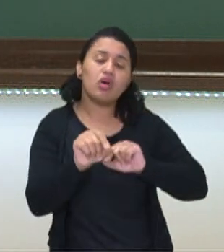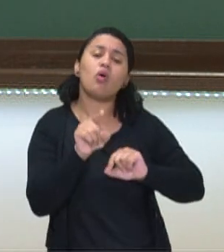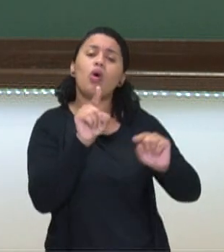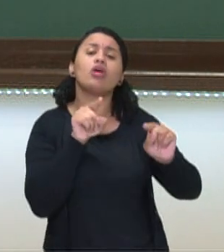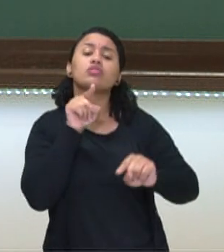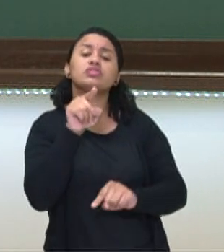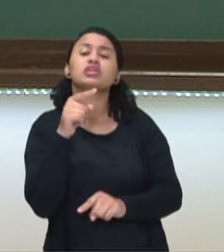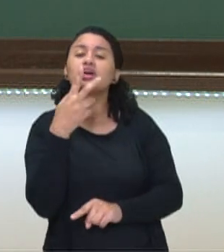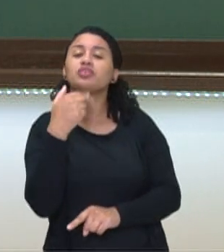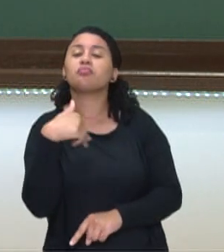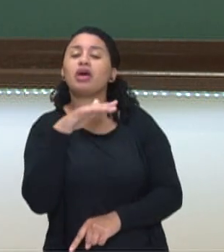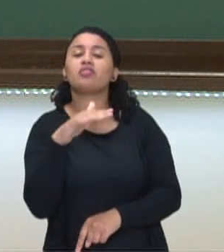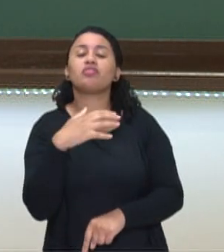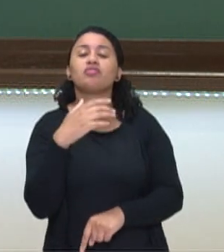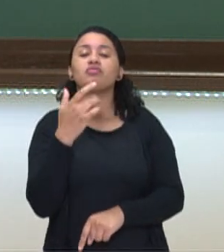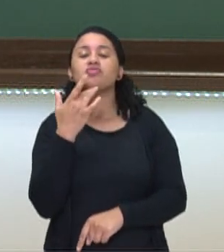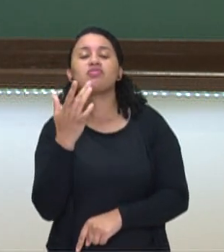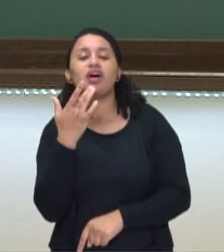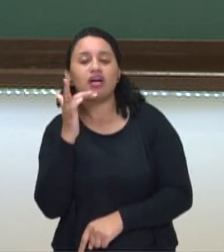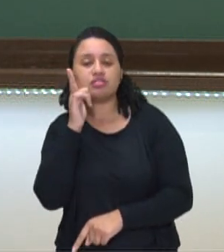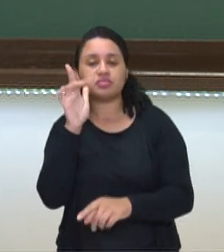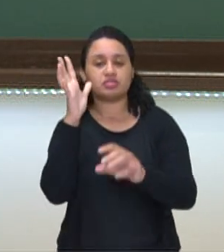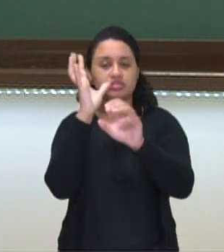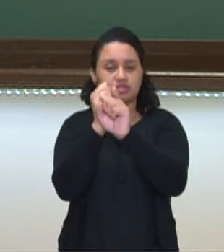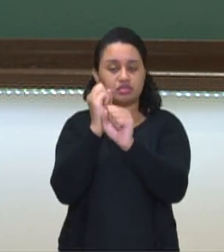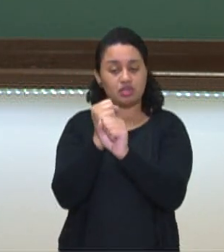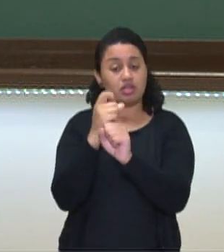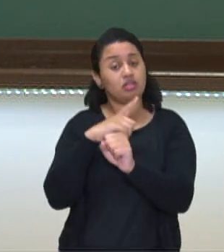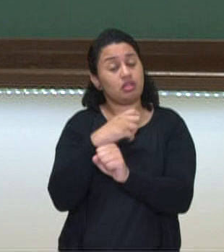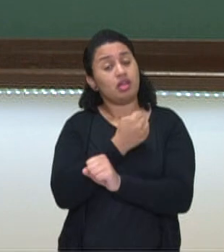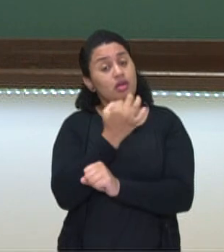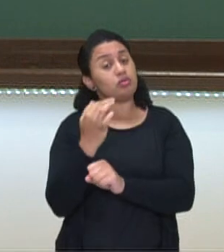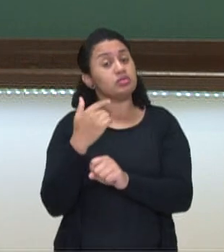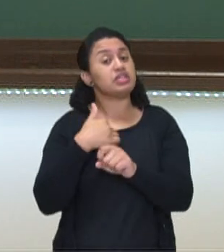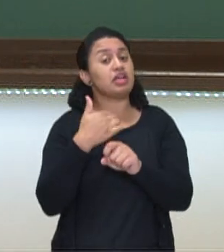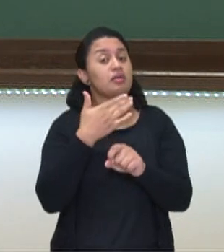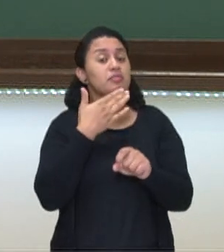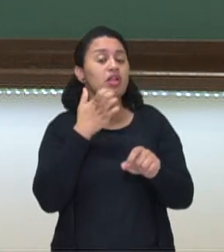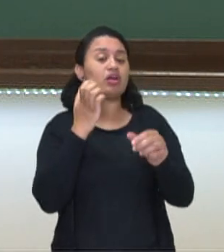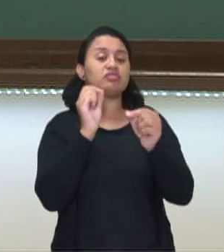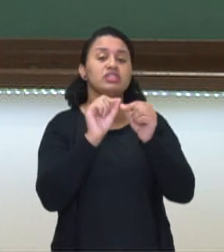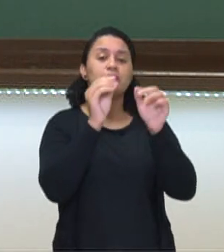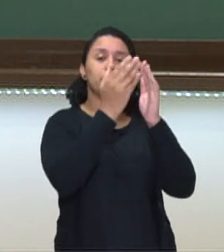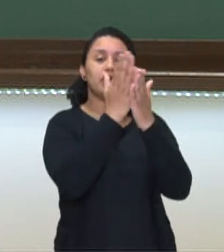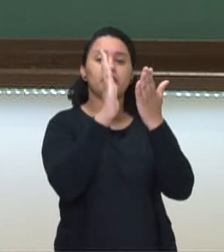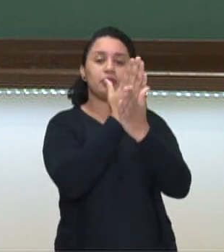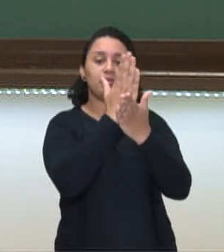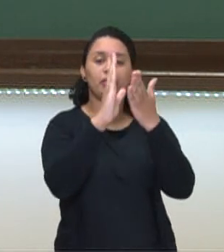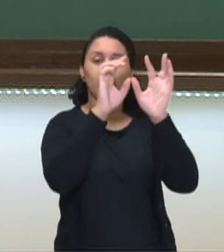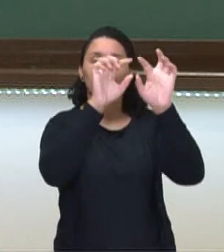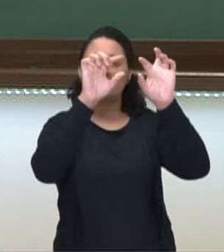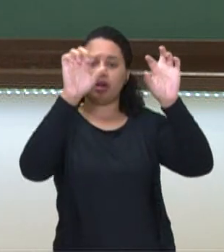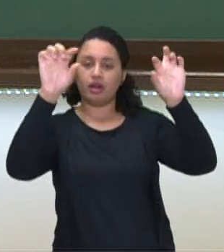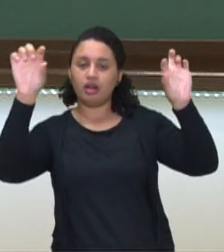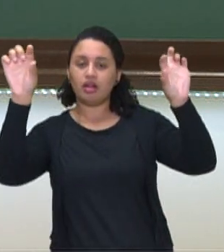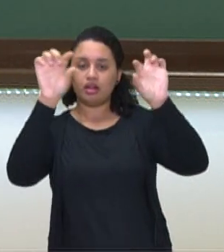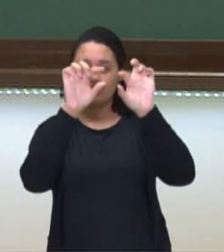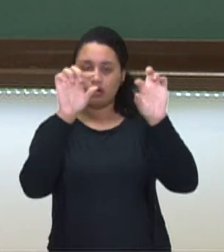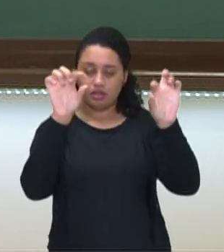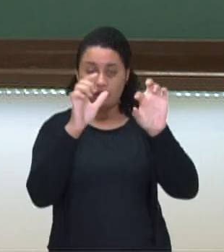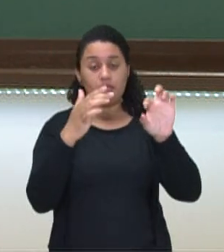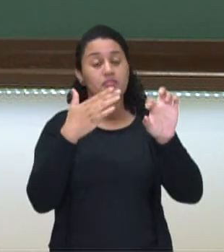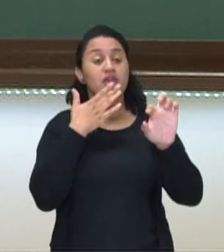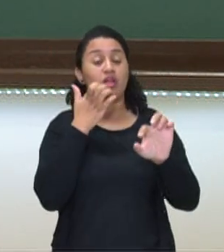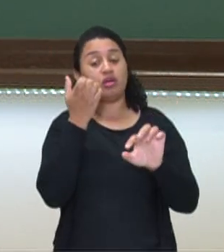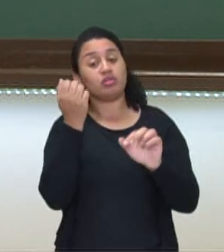mais fácil para vocês poderem calcular? Tem contas que às vezes a gente fazendo a decomposição é mais rápido do que a gente montar o